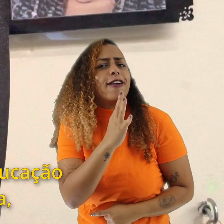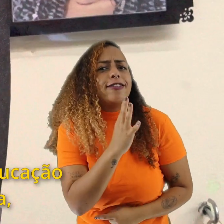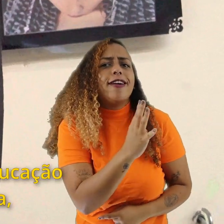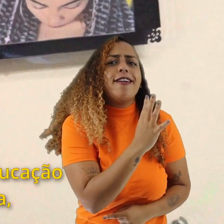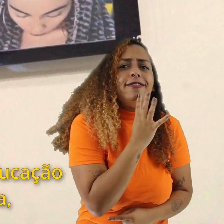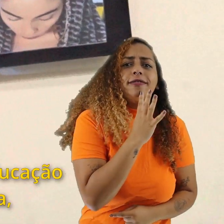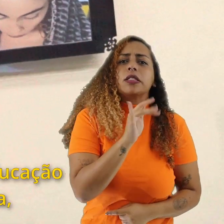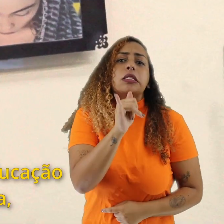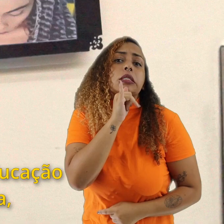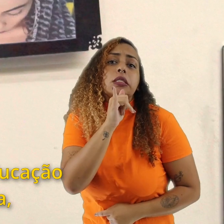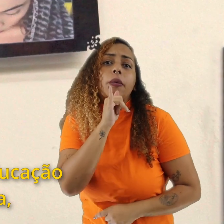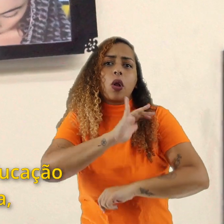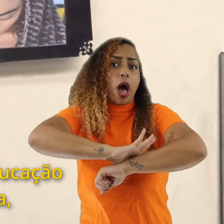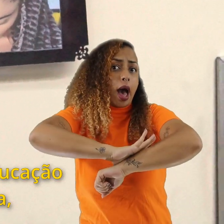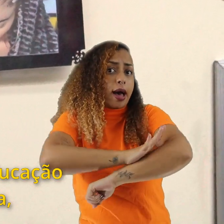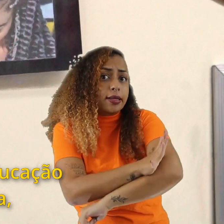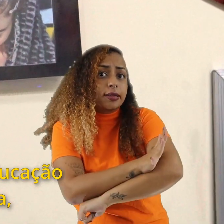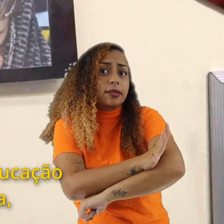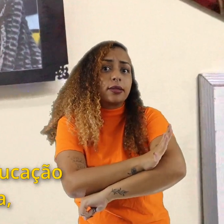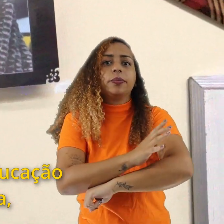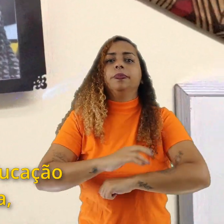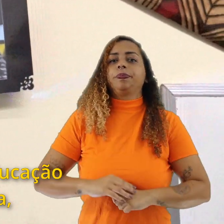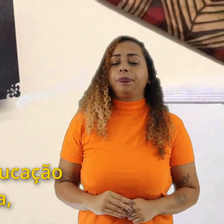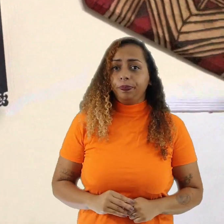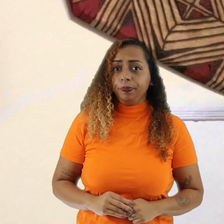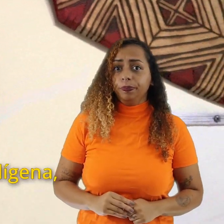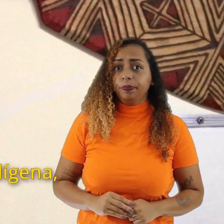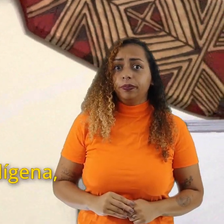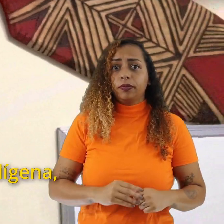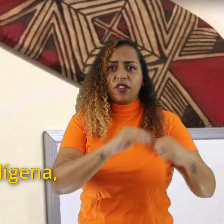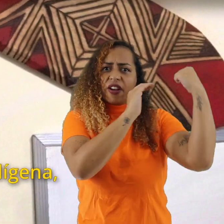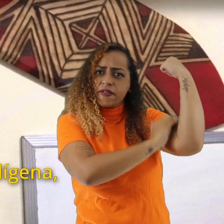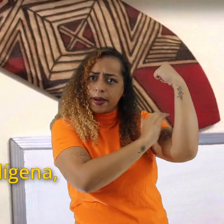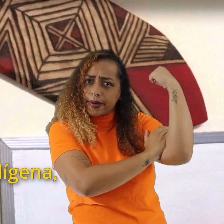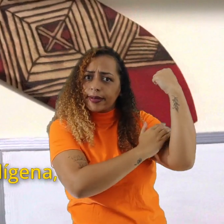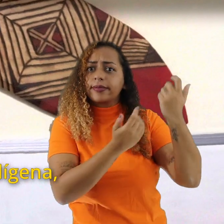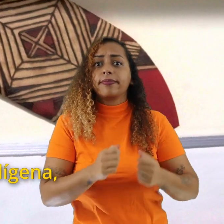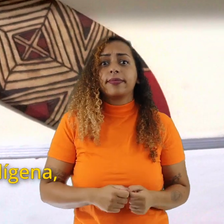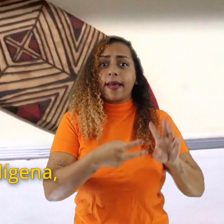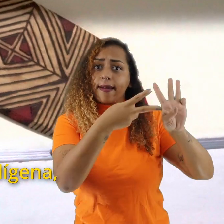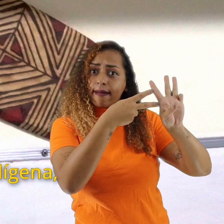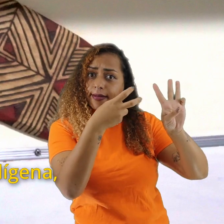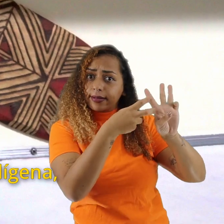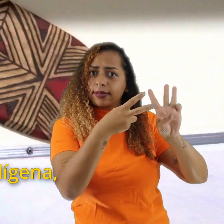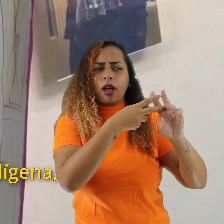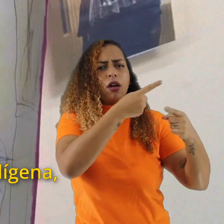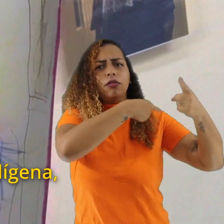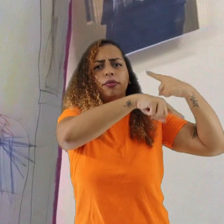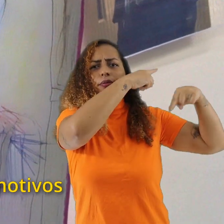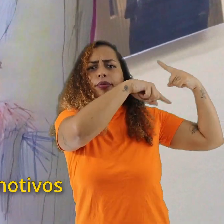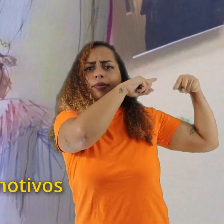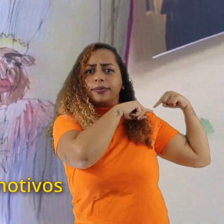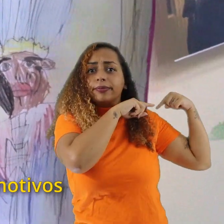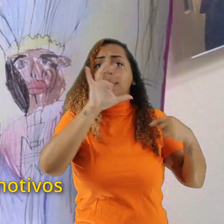tanto com a questão da educação antirracista, feminista, a questão da educação indígena, as africanidades.